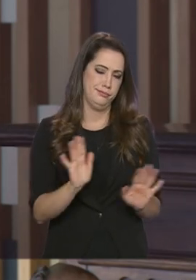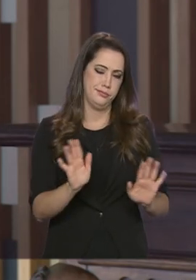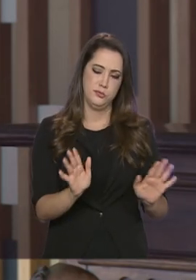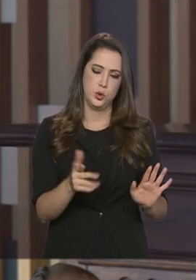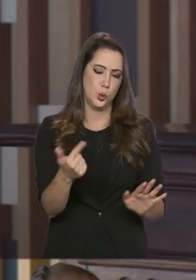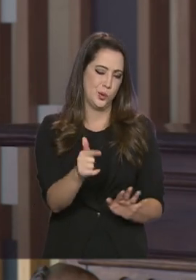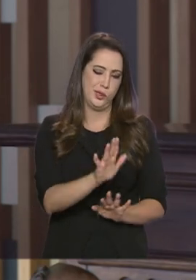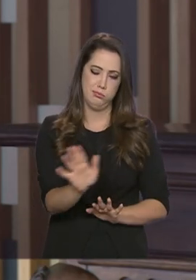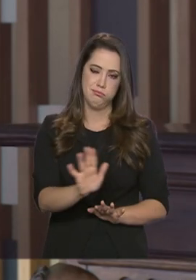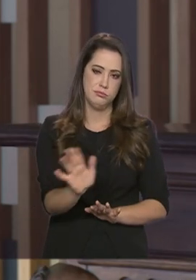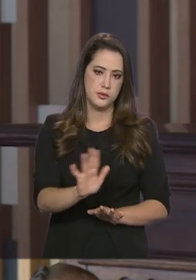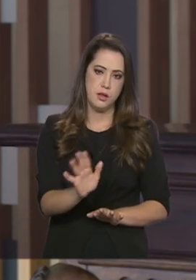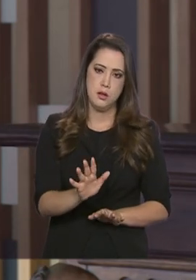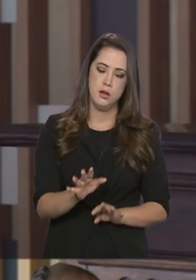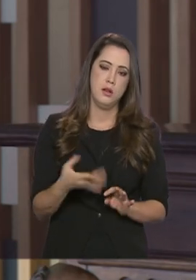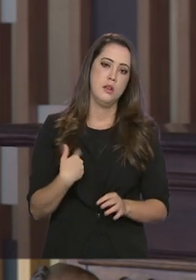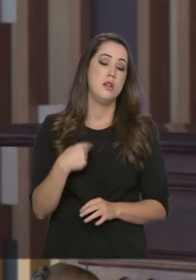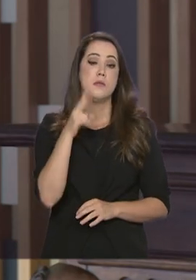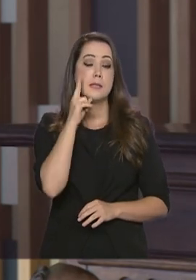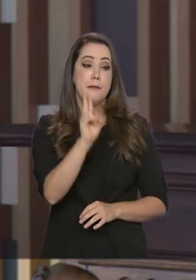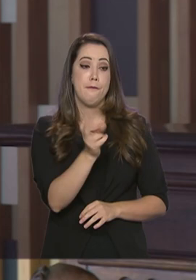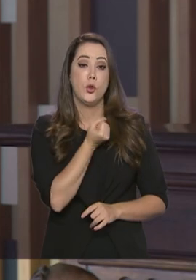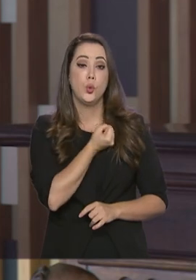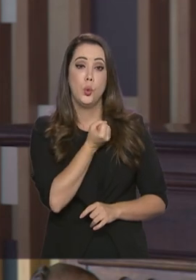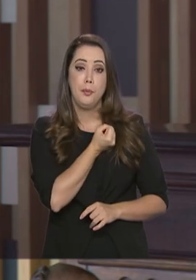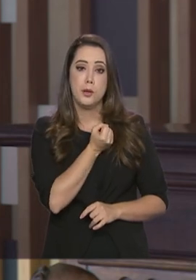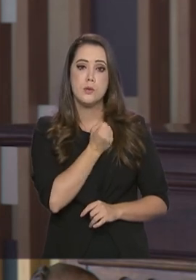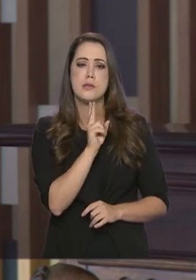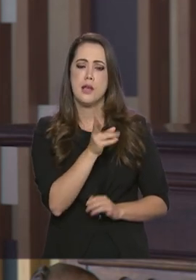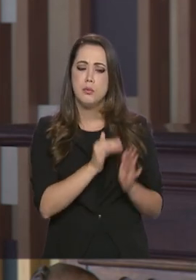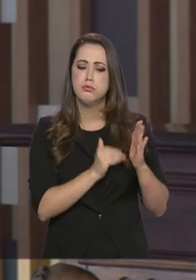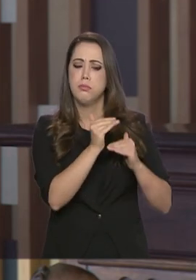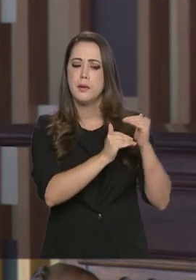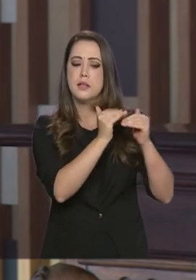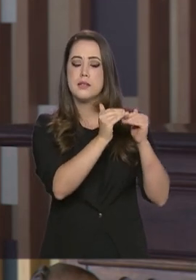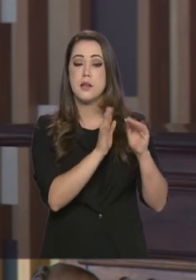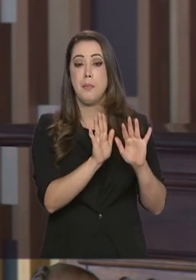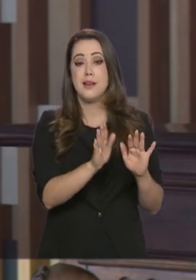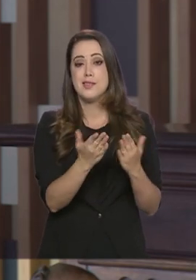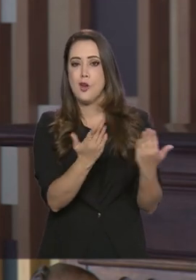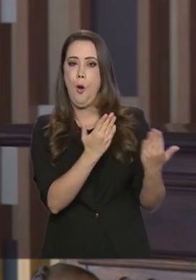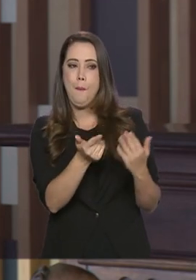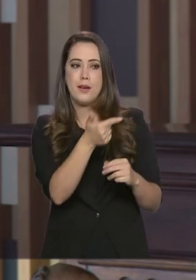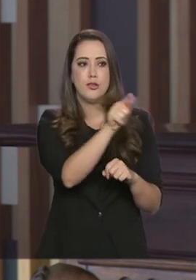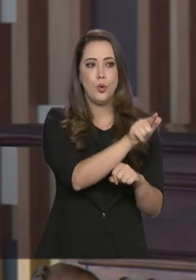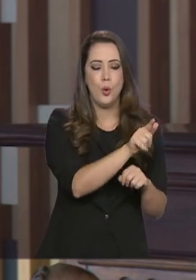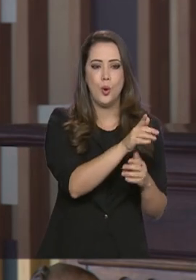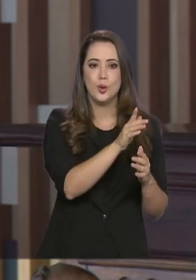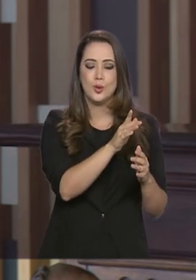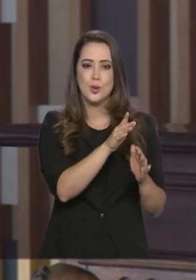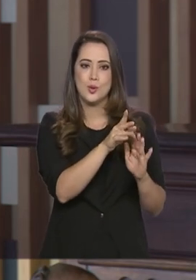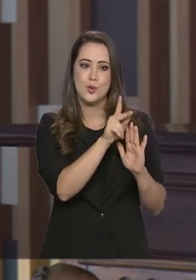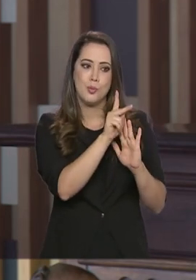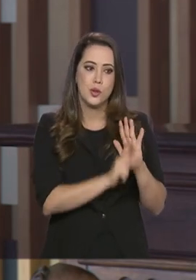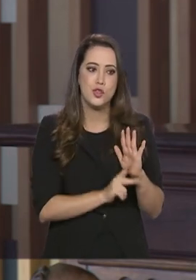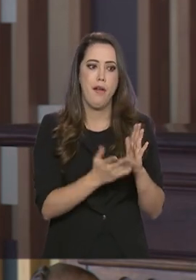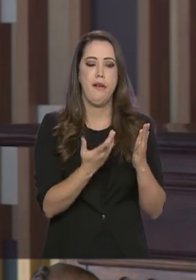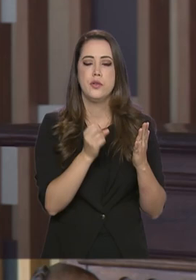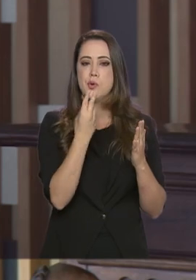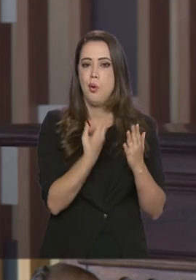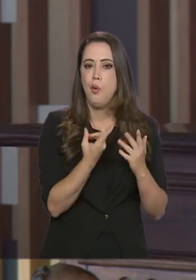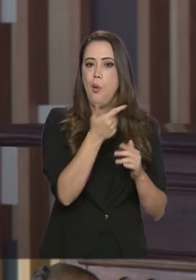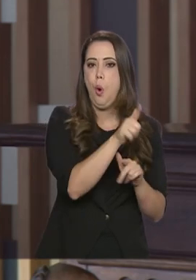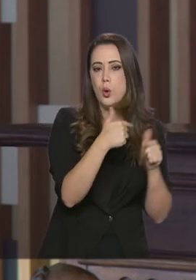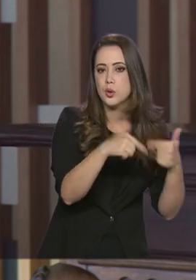não só em termos absolutos, você olhar a relação em si, mas se você compara com outras dinâmicas aí em relação